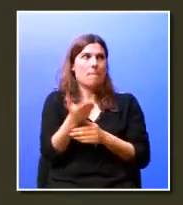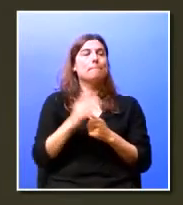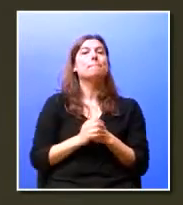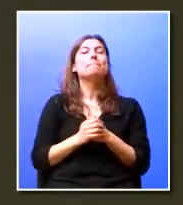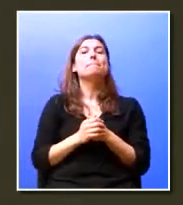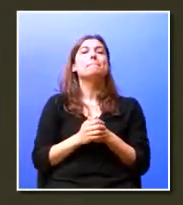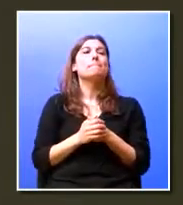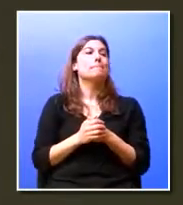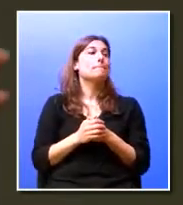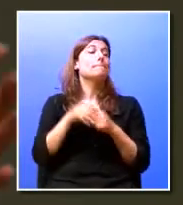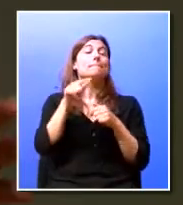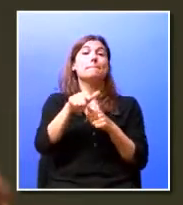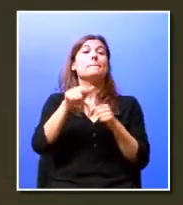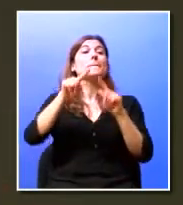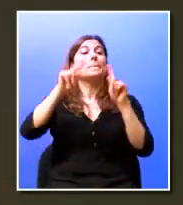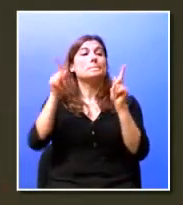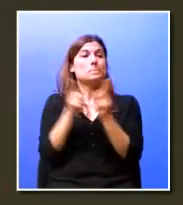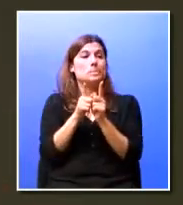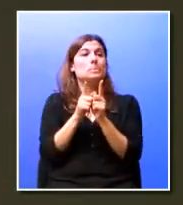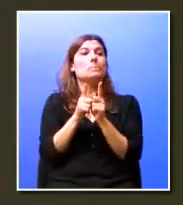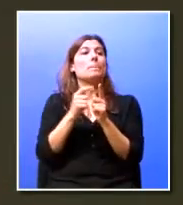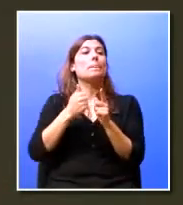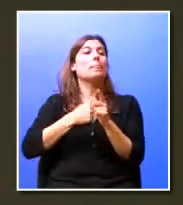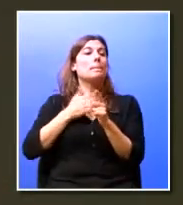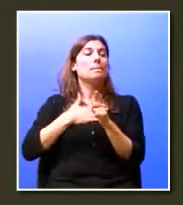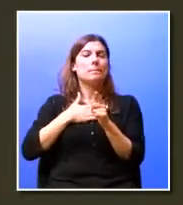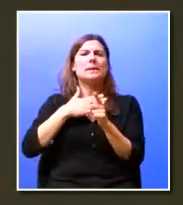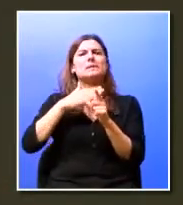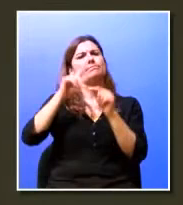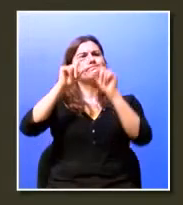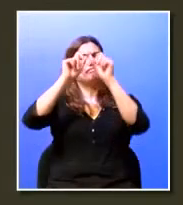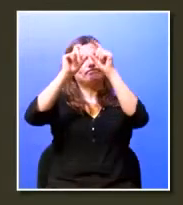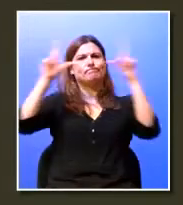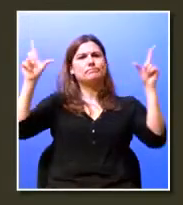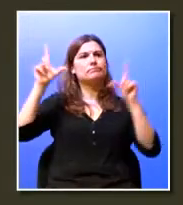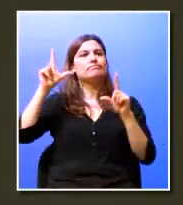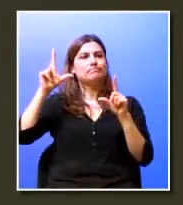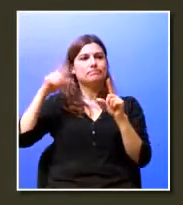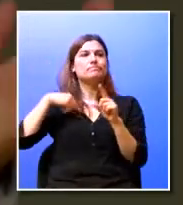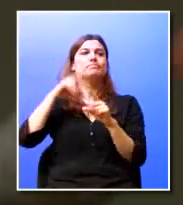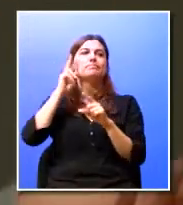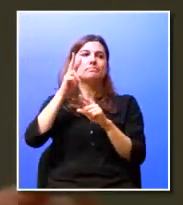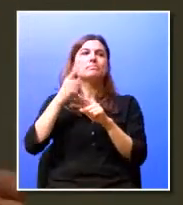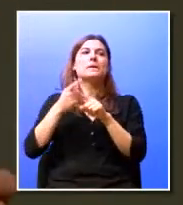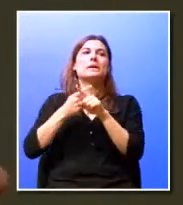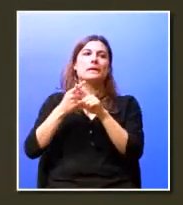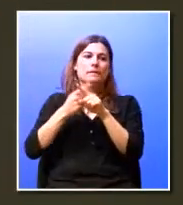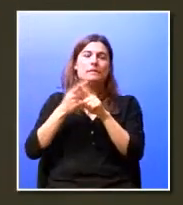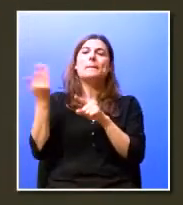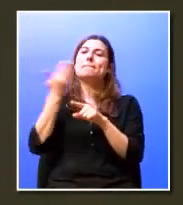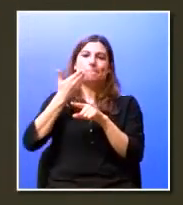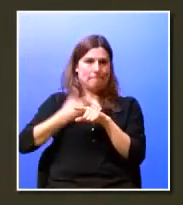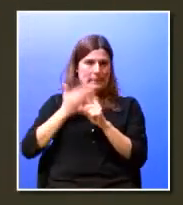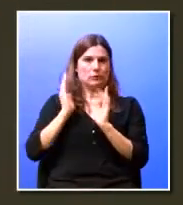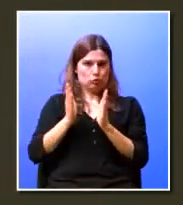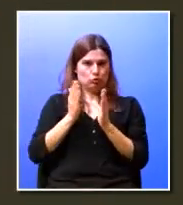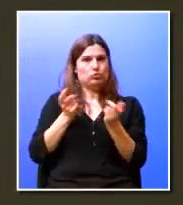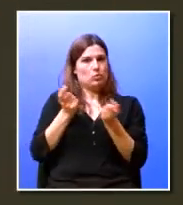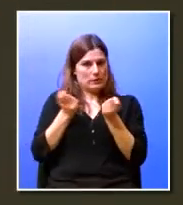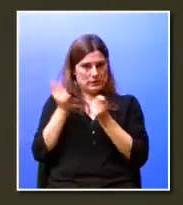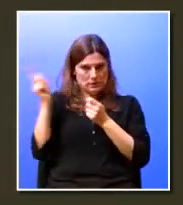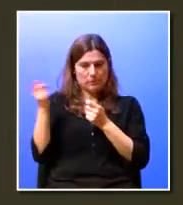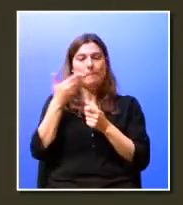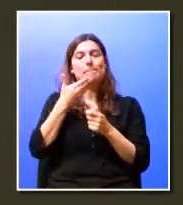Posto este breve enquadramento sobre a empresa, achámos que seria interessante, e isso foi nos pedido pela organização,